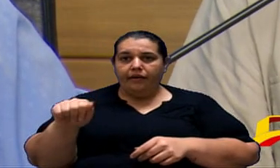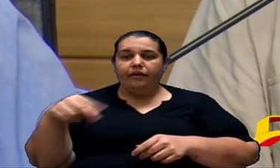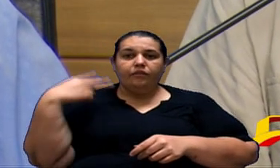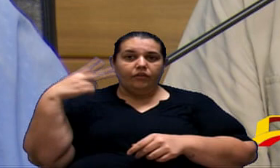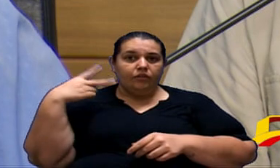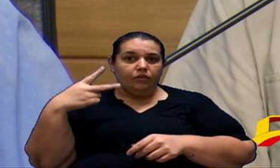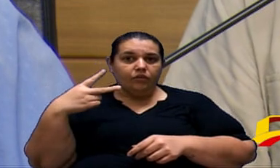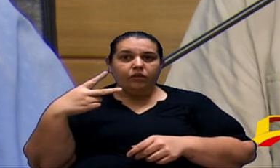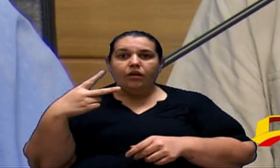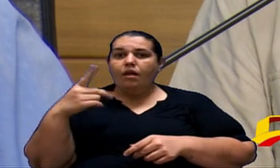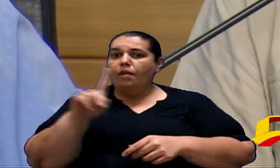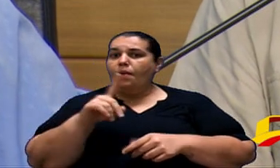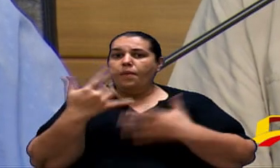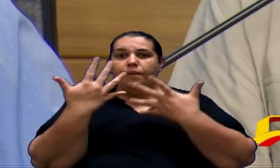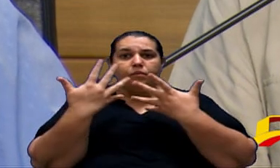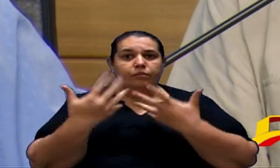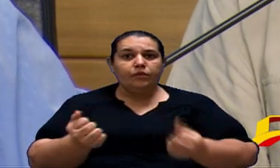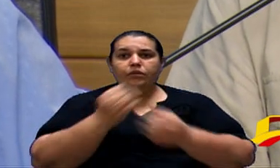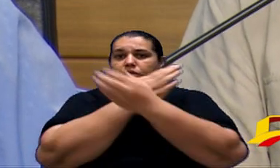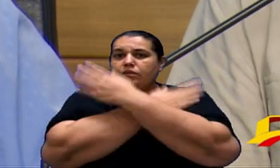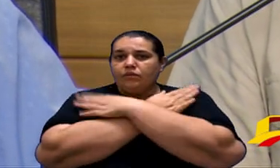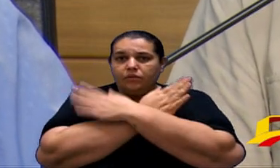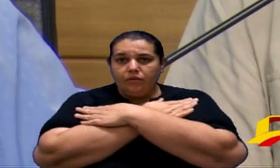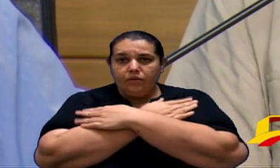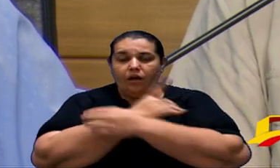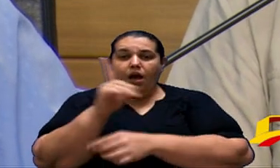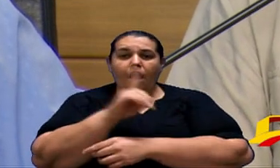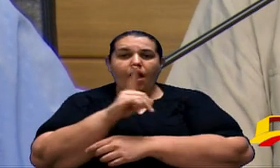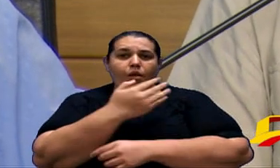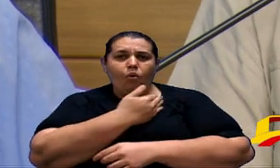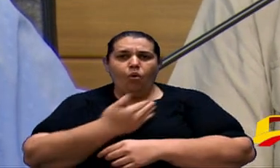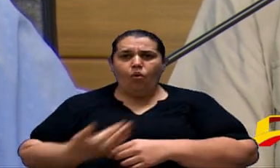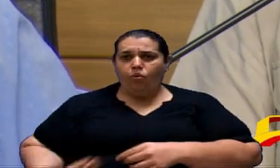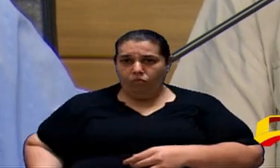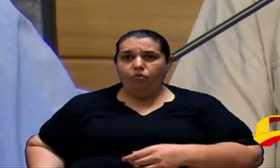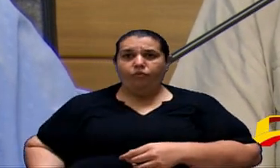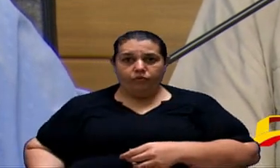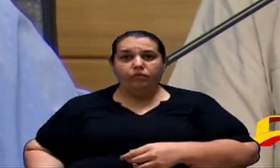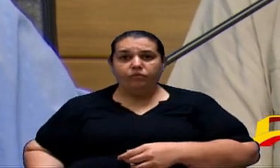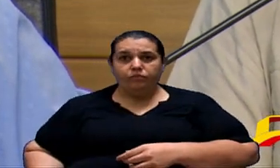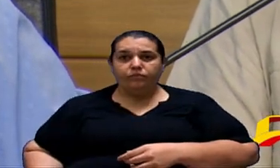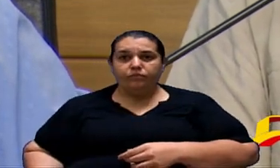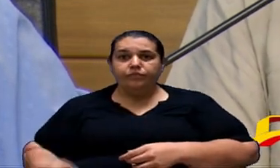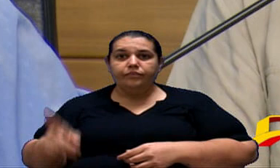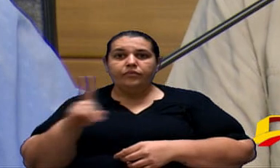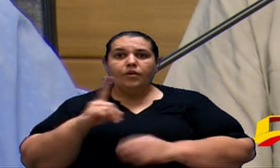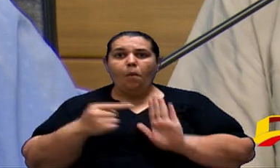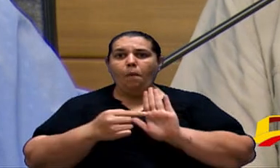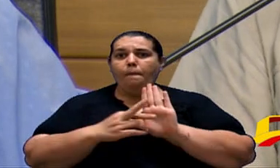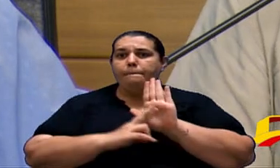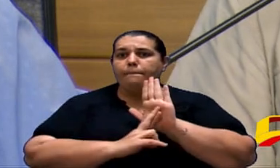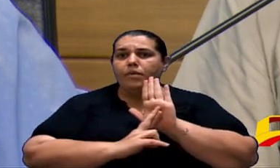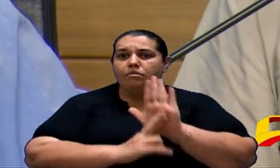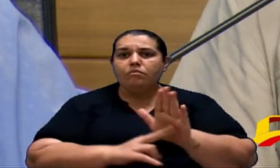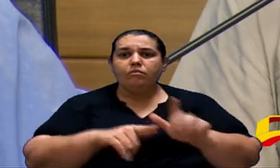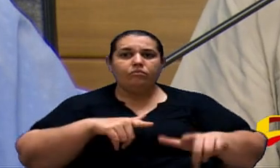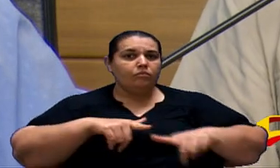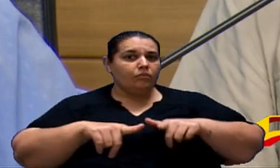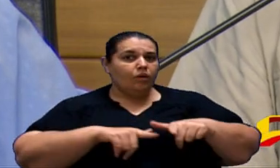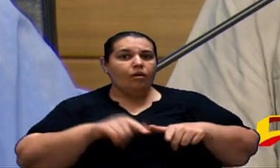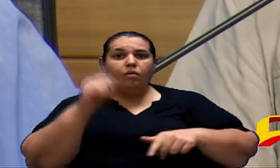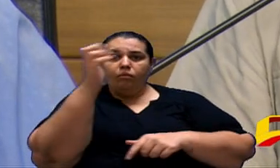não e não é esse governo em fim de feira esse governo que não representa os trabalhadores